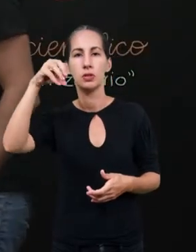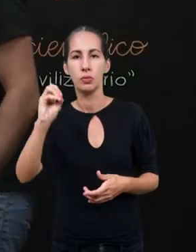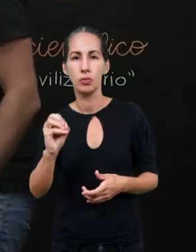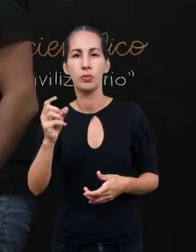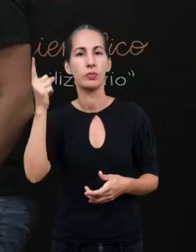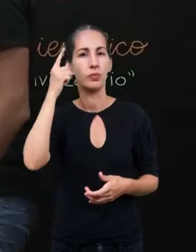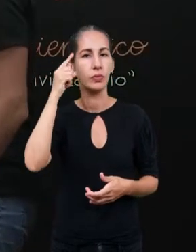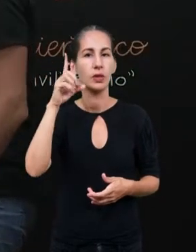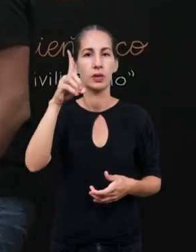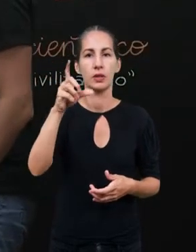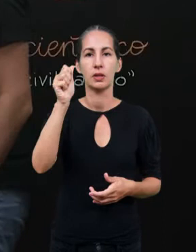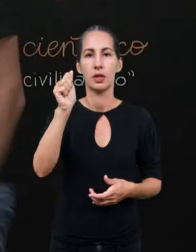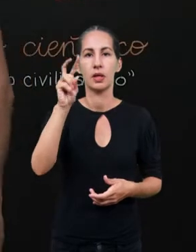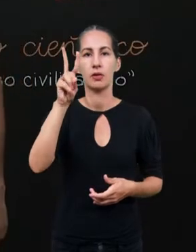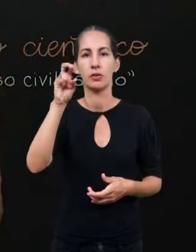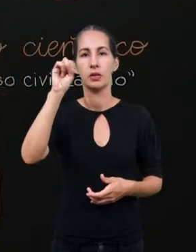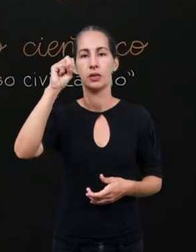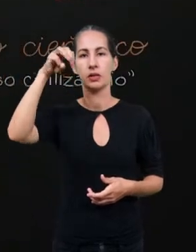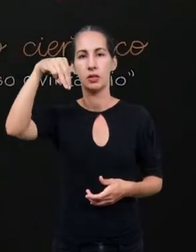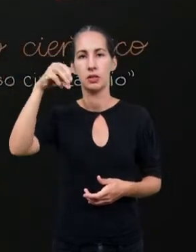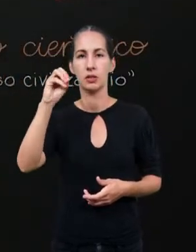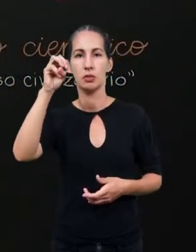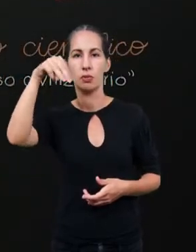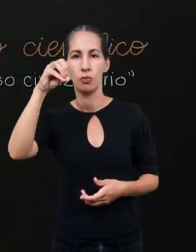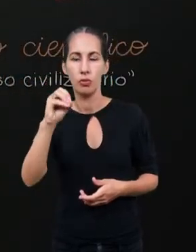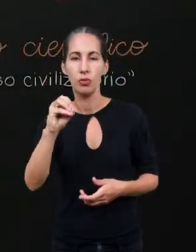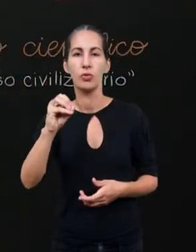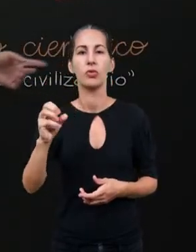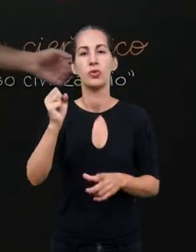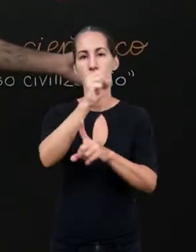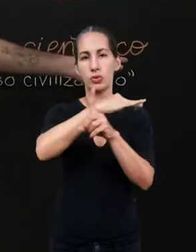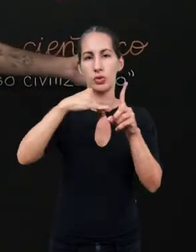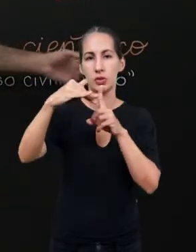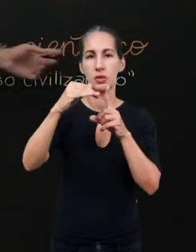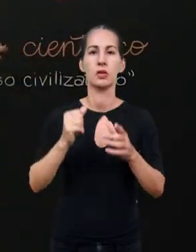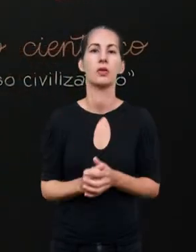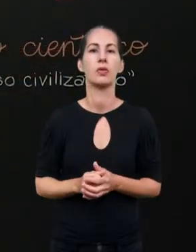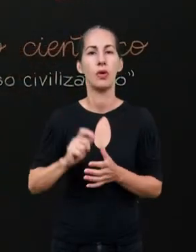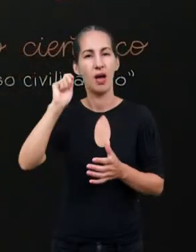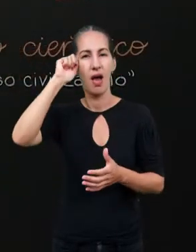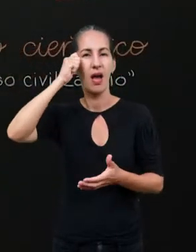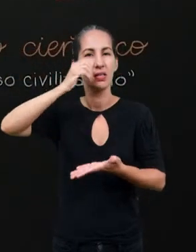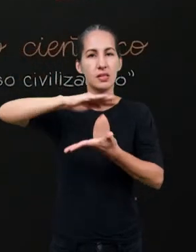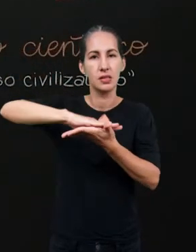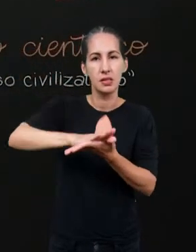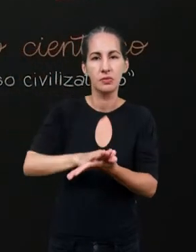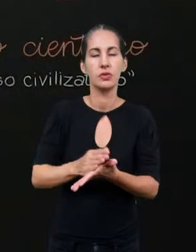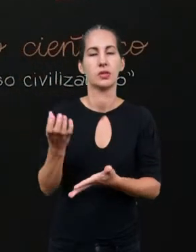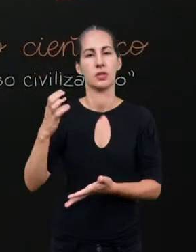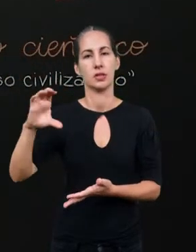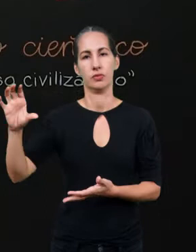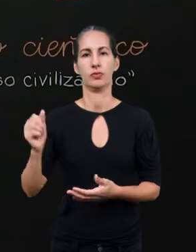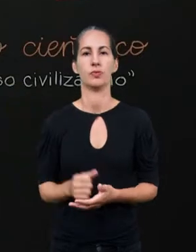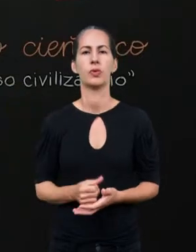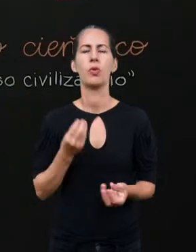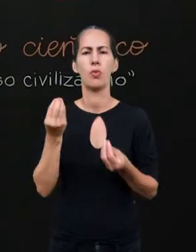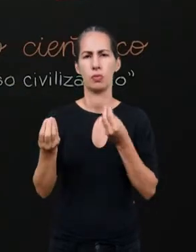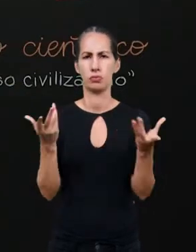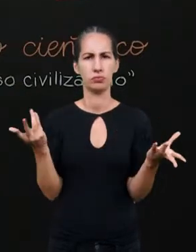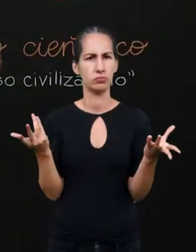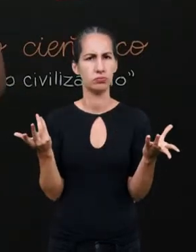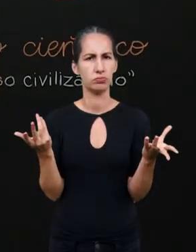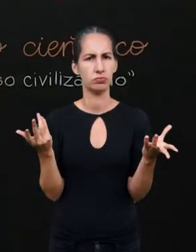ideia do darwinismo social. A ideia de racismo científico. Como assim?